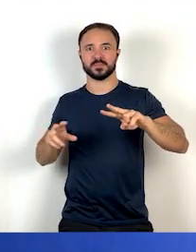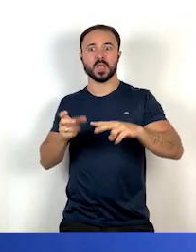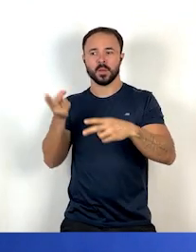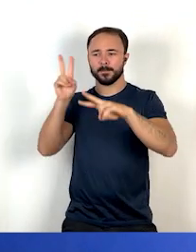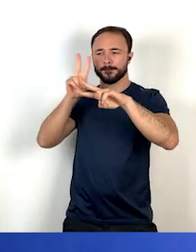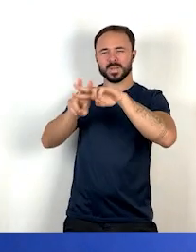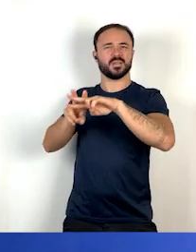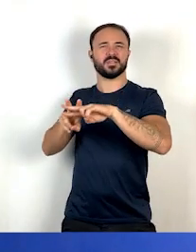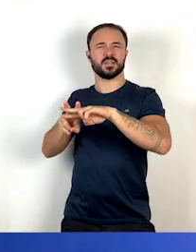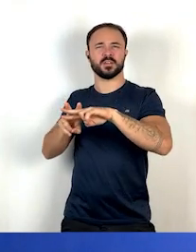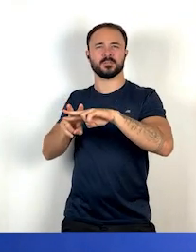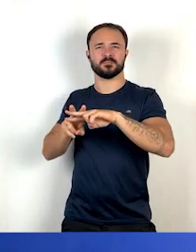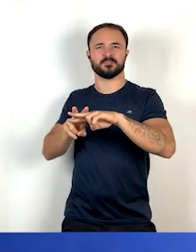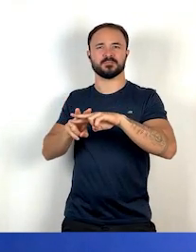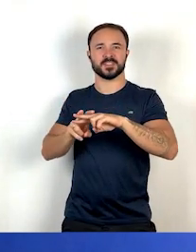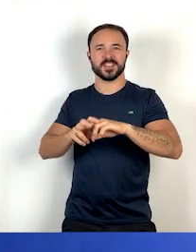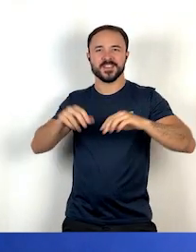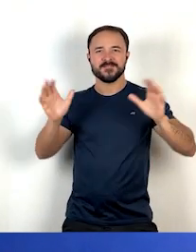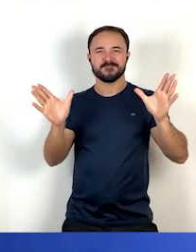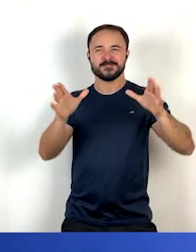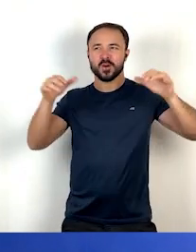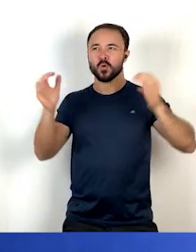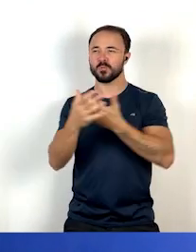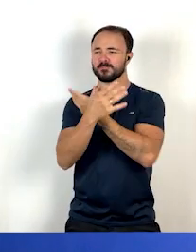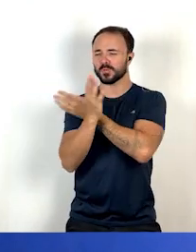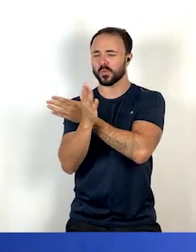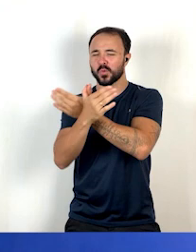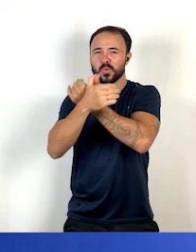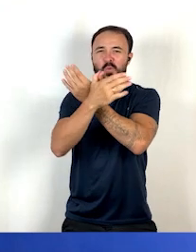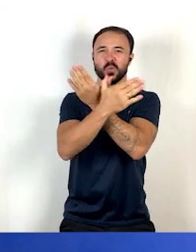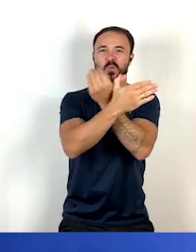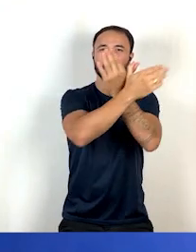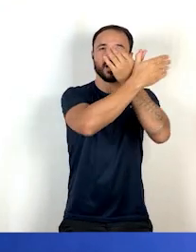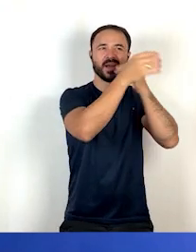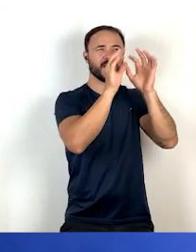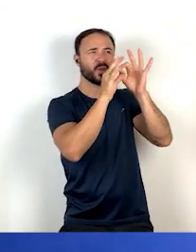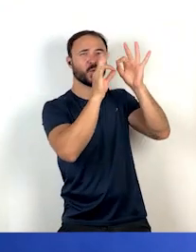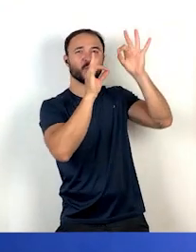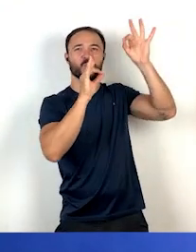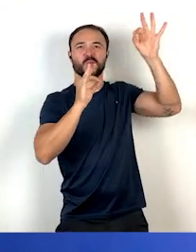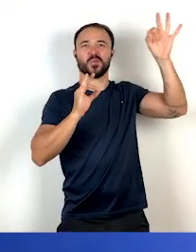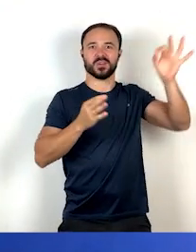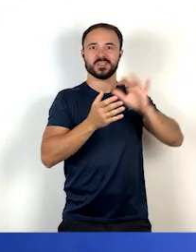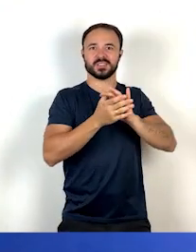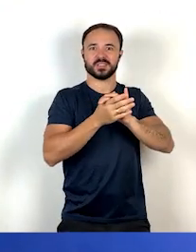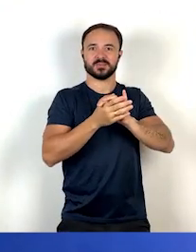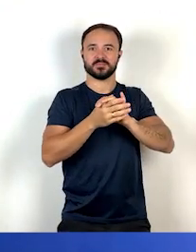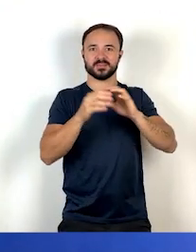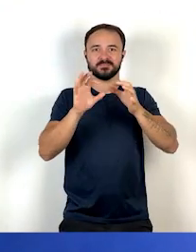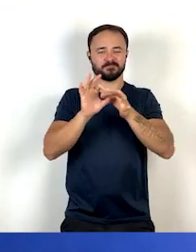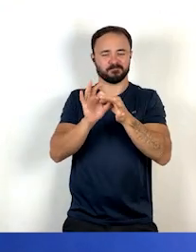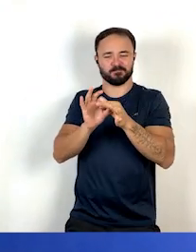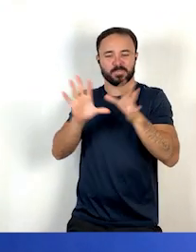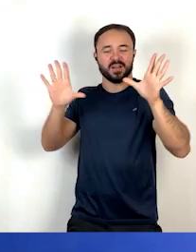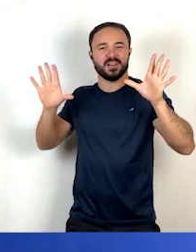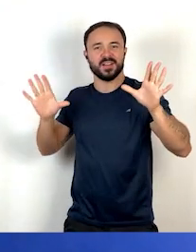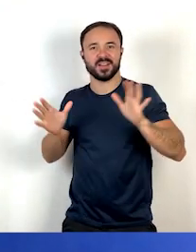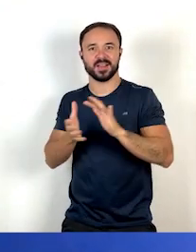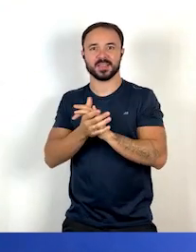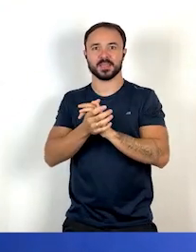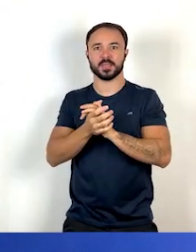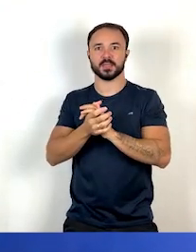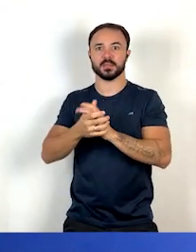suas garras. Depois voou, voou, voou, até largar a presa no